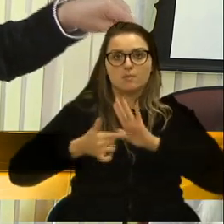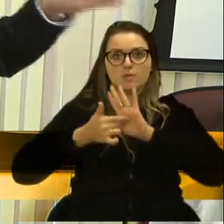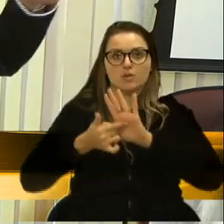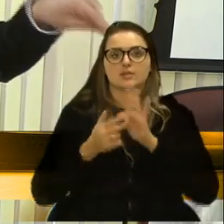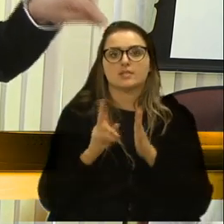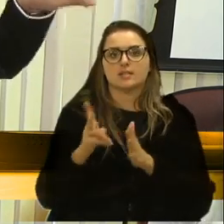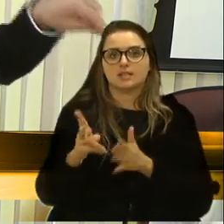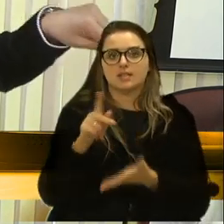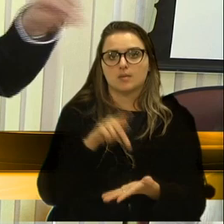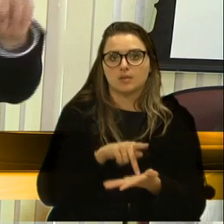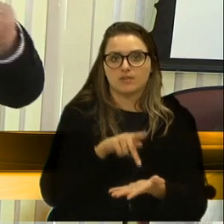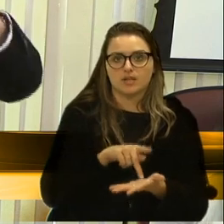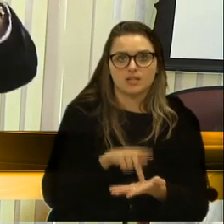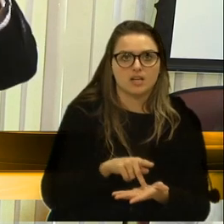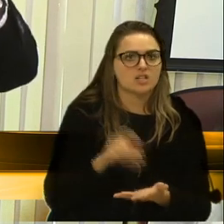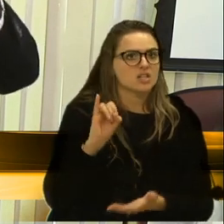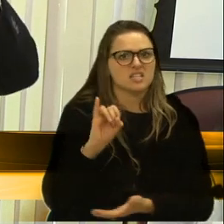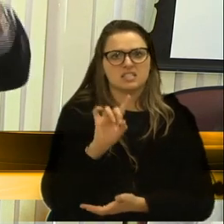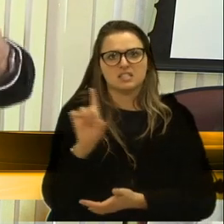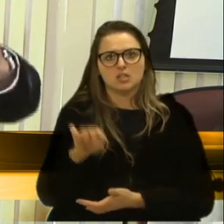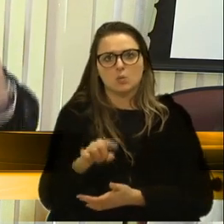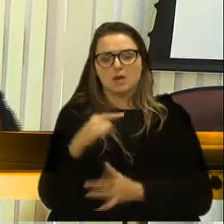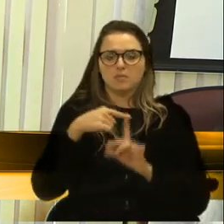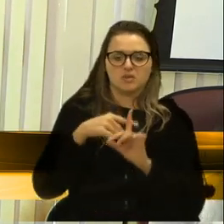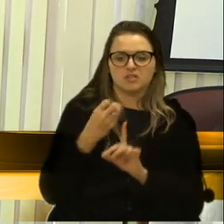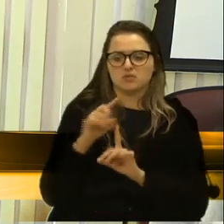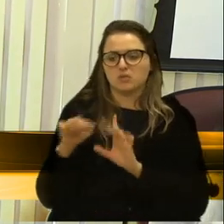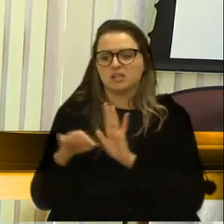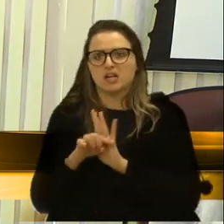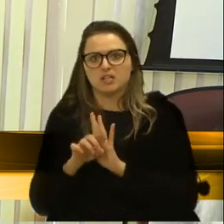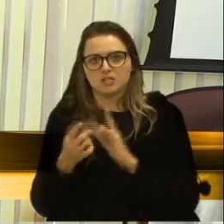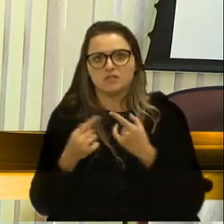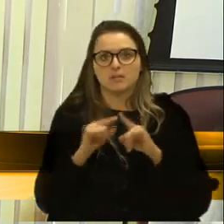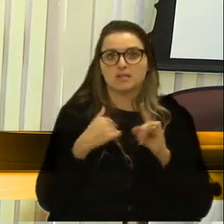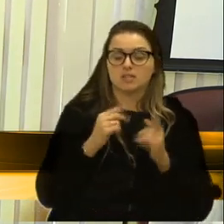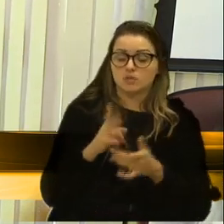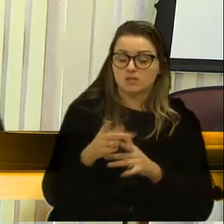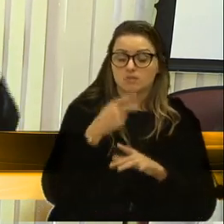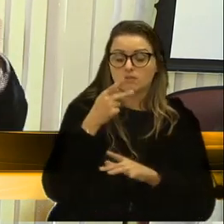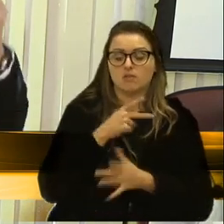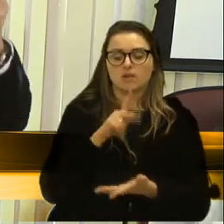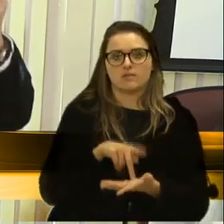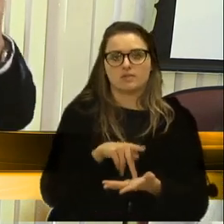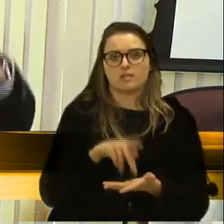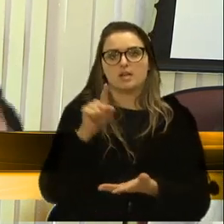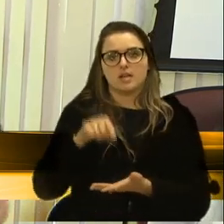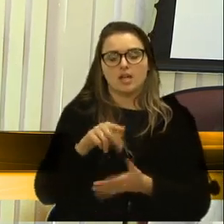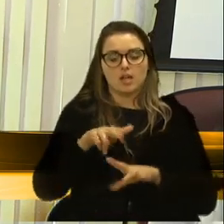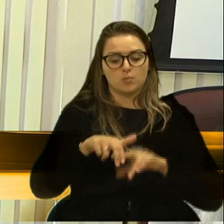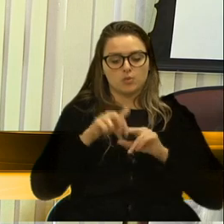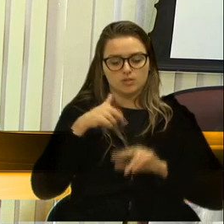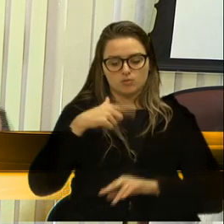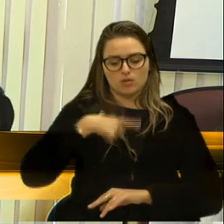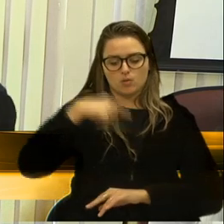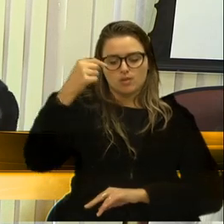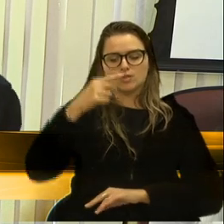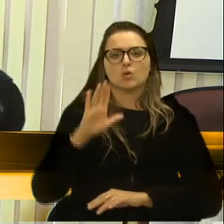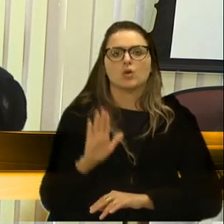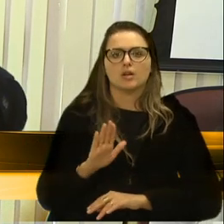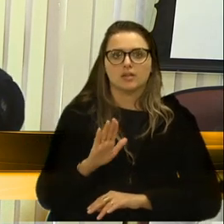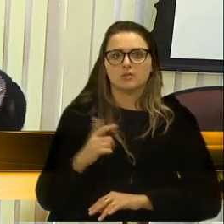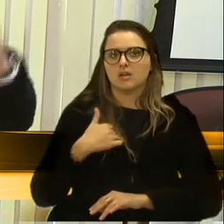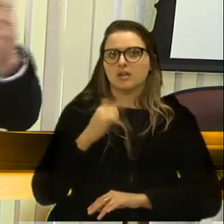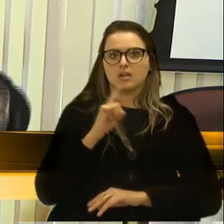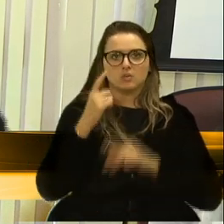verdade, mesmo que ela não fosse aquela que o cidadão caxias quer ouvir. É para isso que eu fui eleito. Não é para me